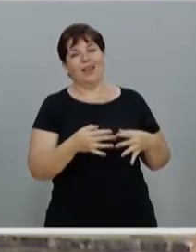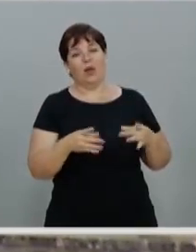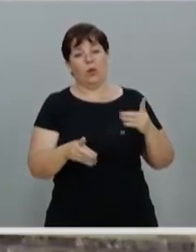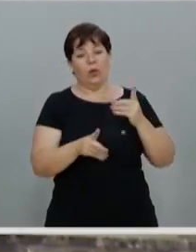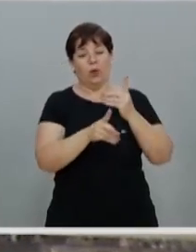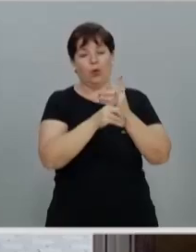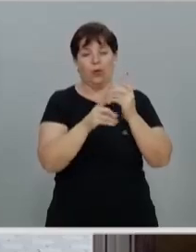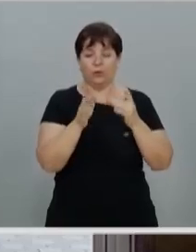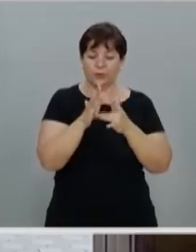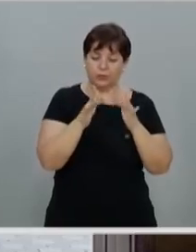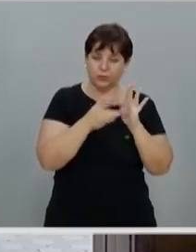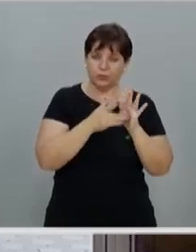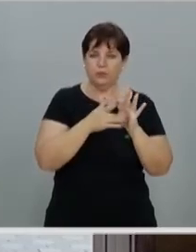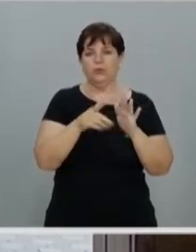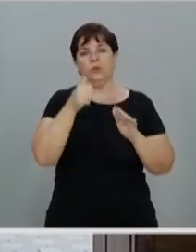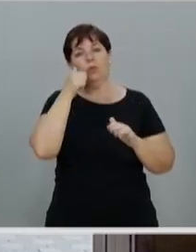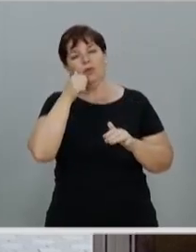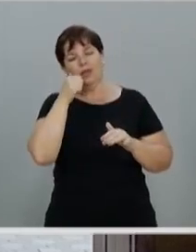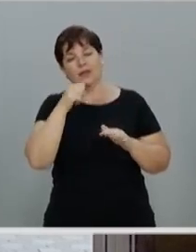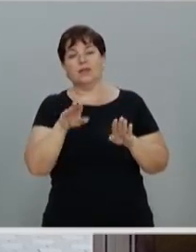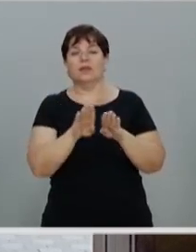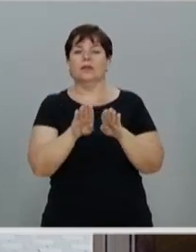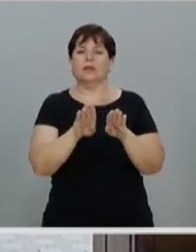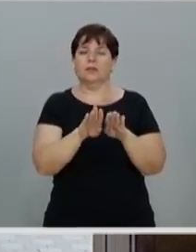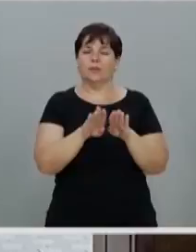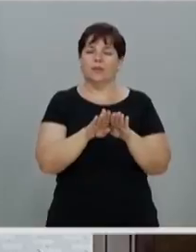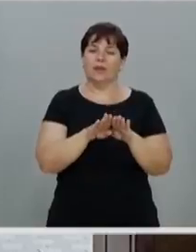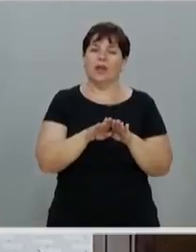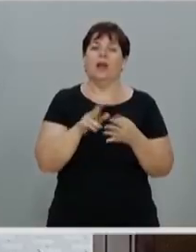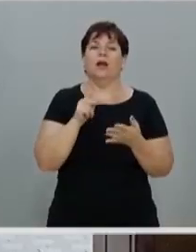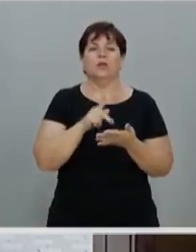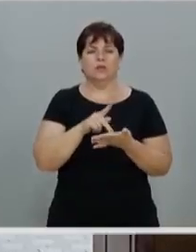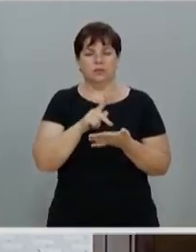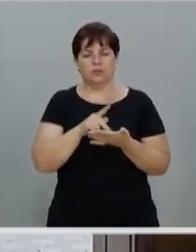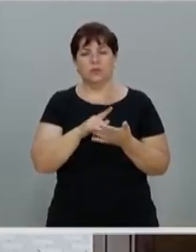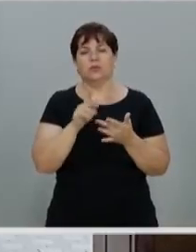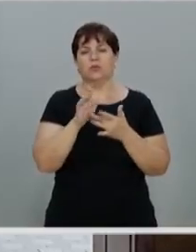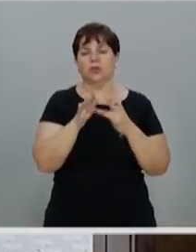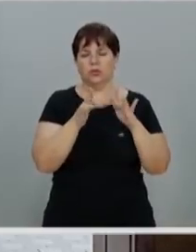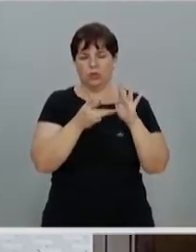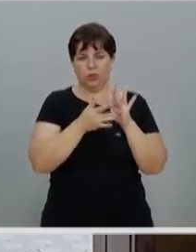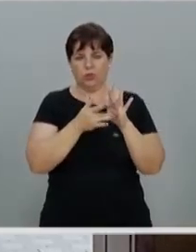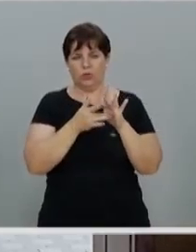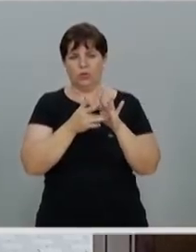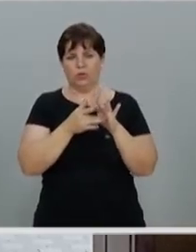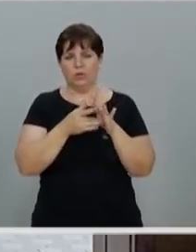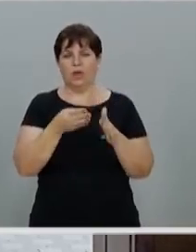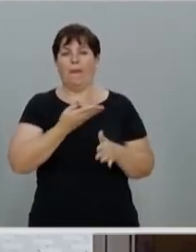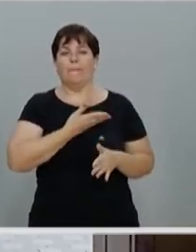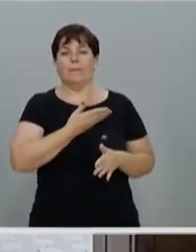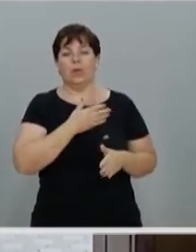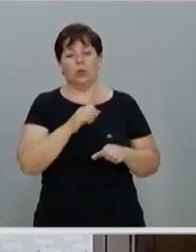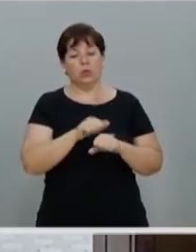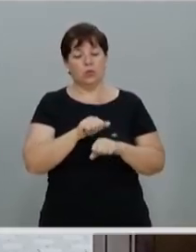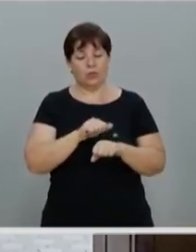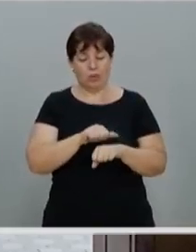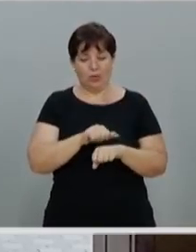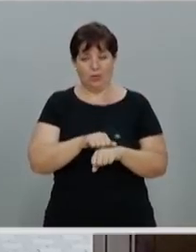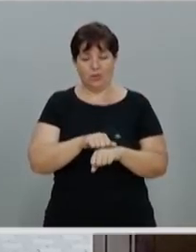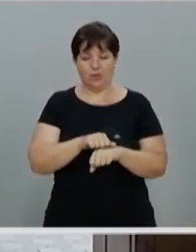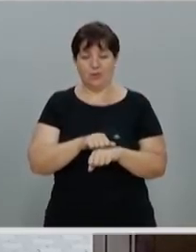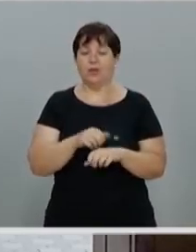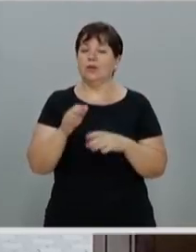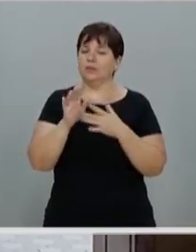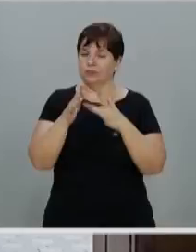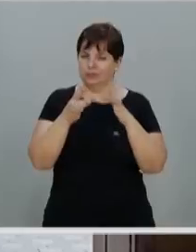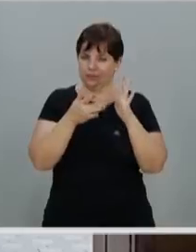de Jesus com as mulheres. E também, a realidade de Jesus, que é amigo dos pobres. Então, Jesus,